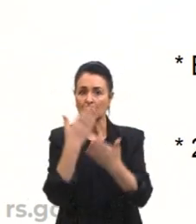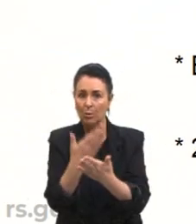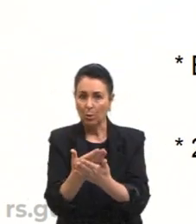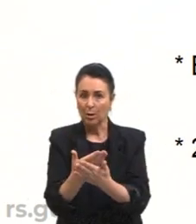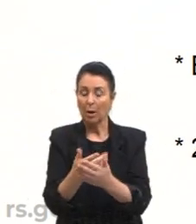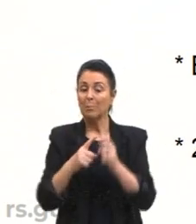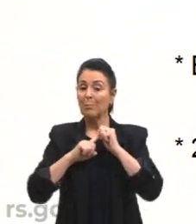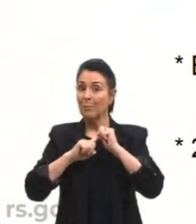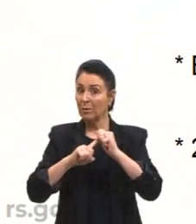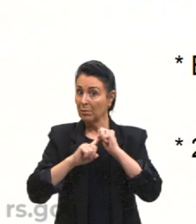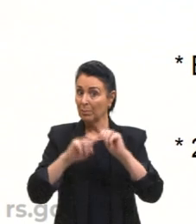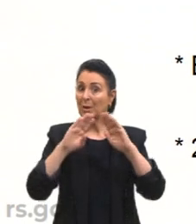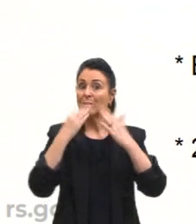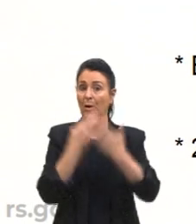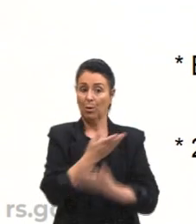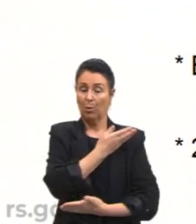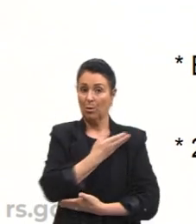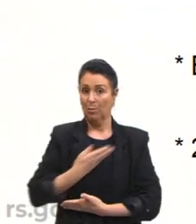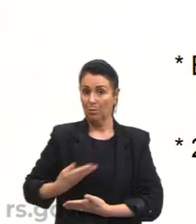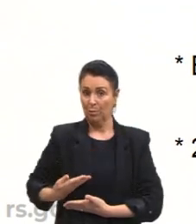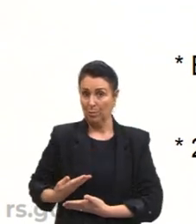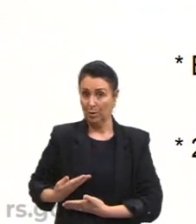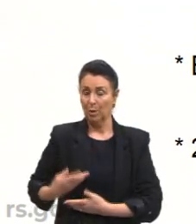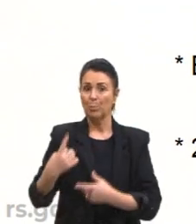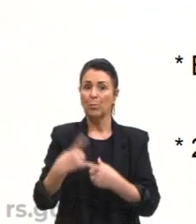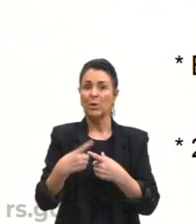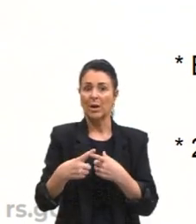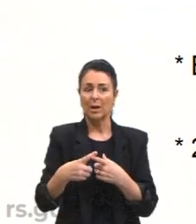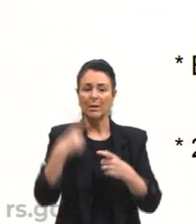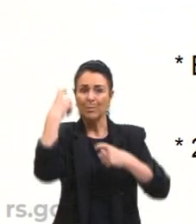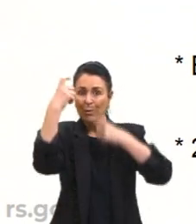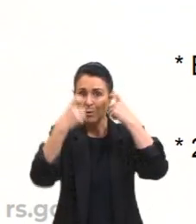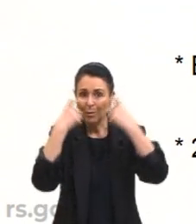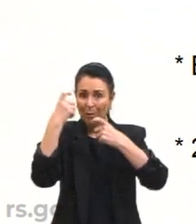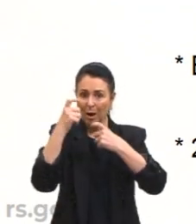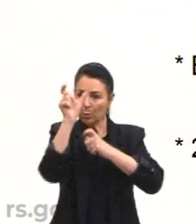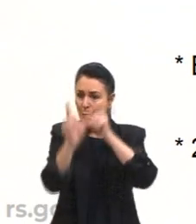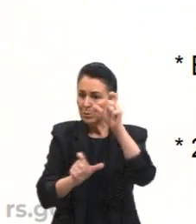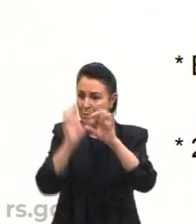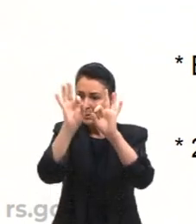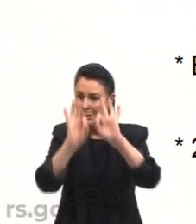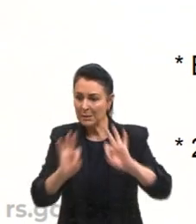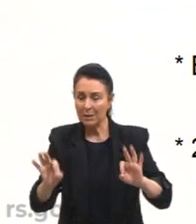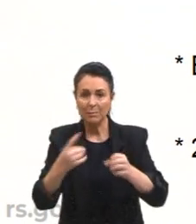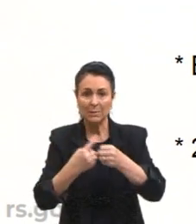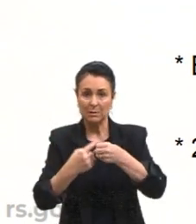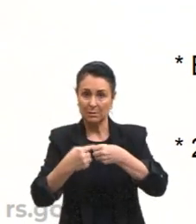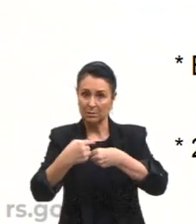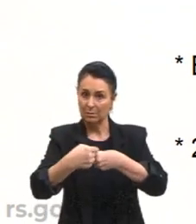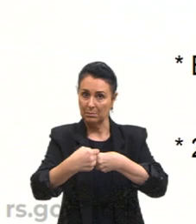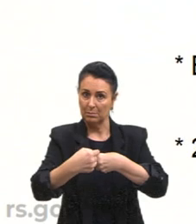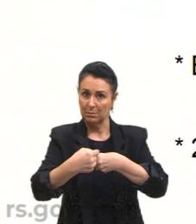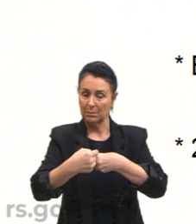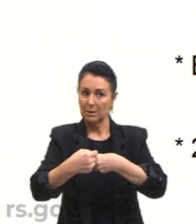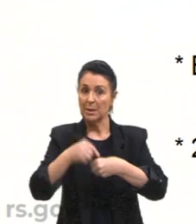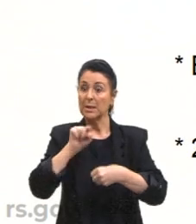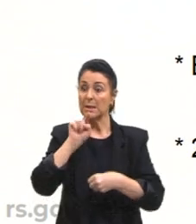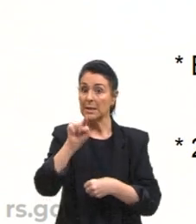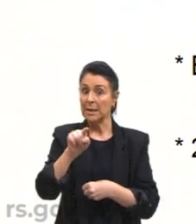porque ele está preocupado com o cidadão da polis. Então, ele acredita que a educação, as pessoas com